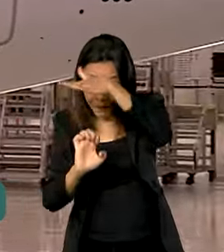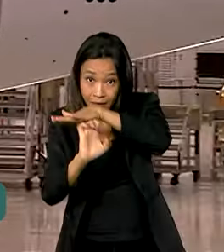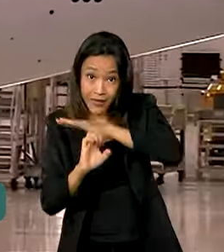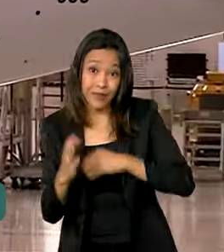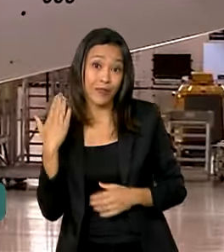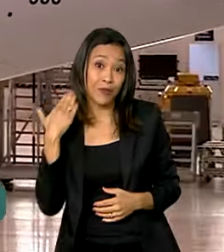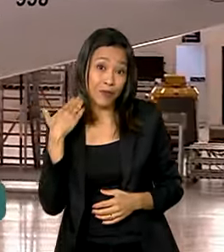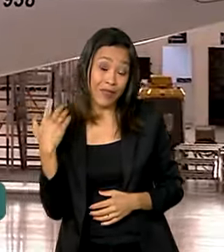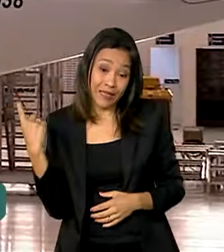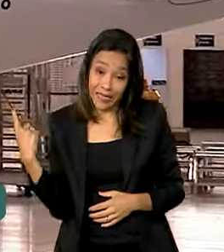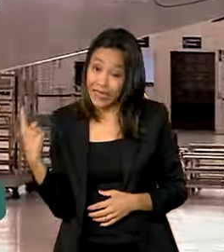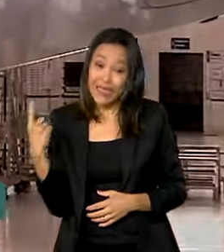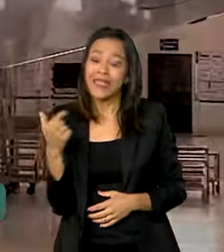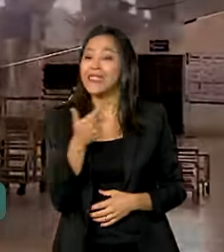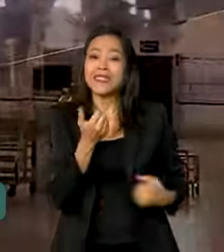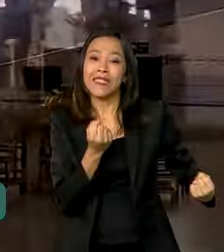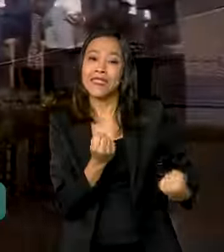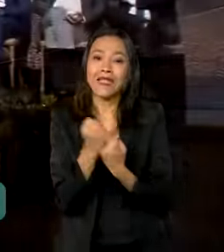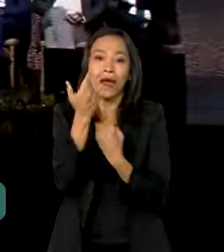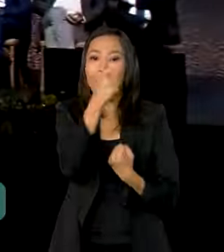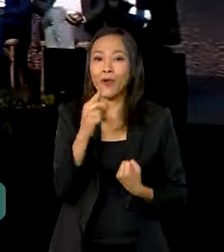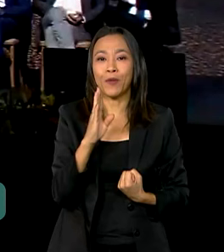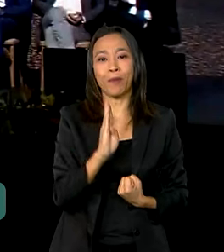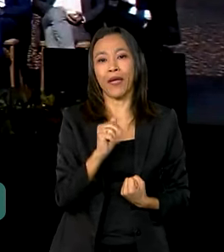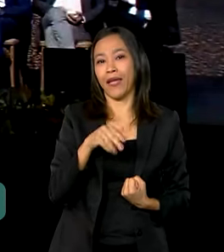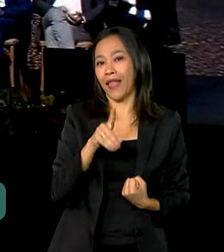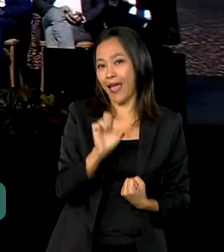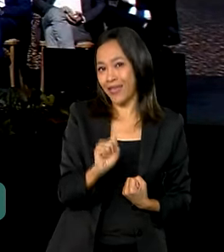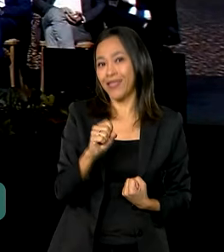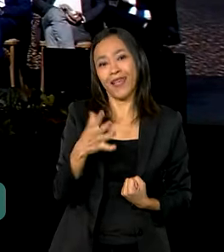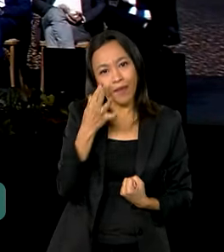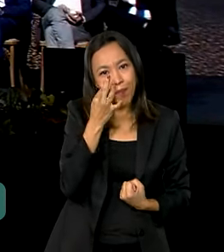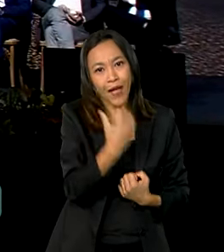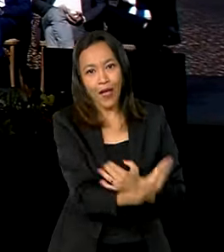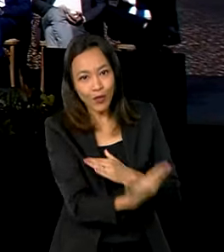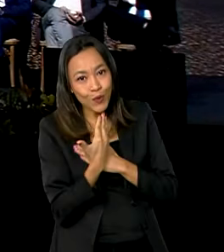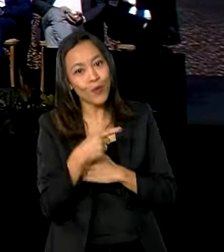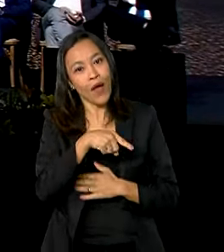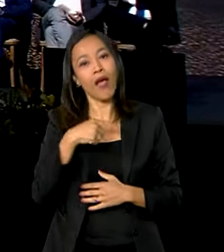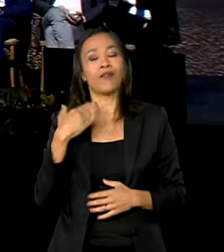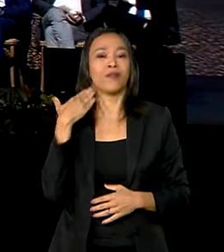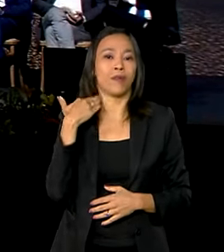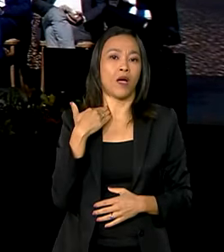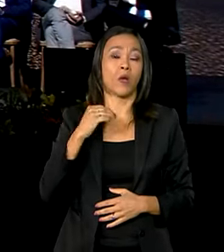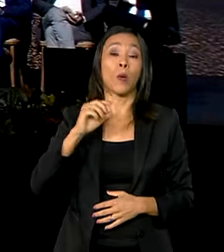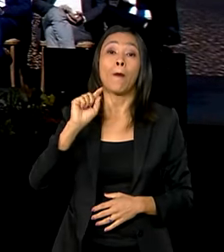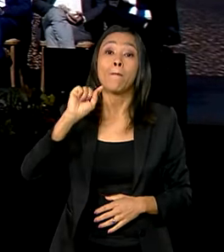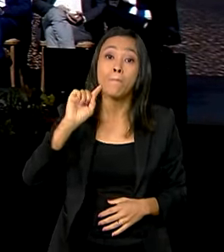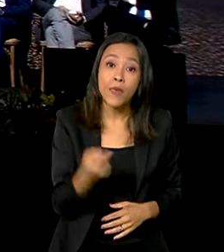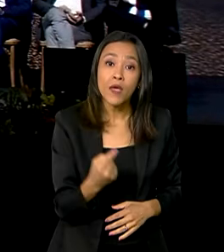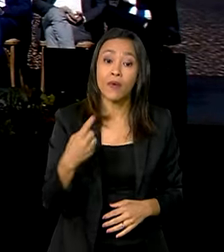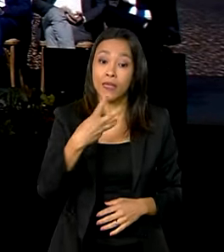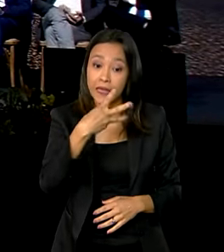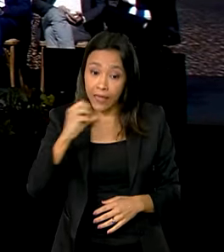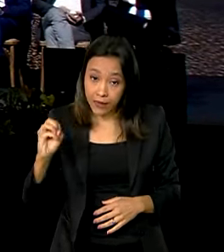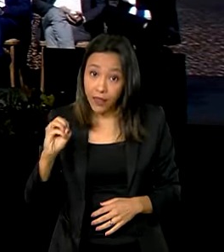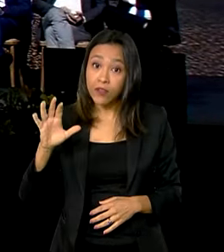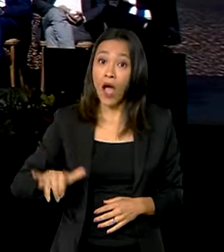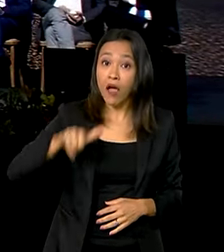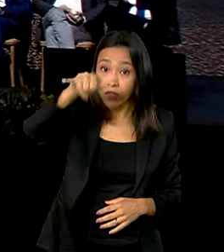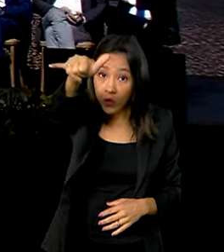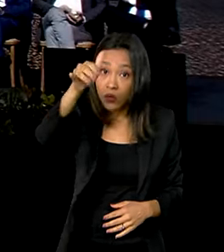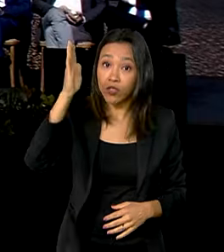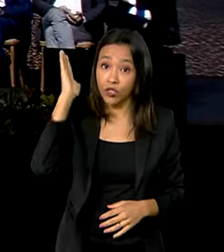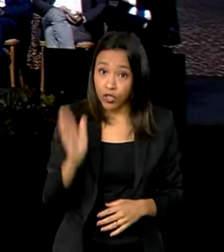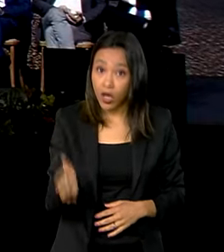o BNDES. Nos momentos difíceis, quem esteve aqui foi o BNDES. São 1.300 aviões que o BNDES já financiou.